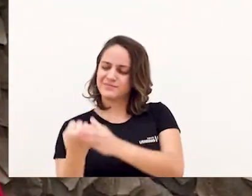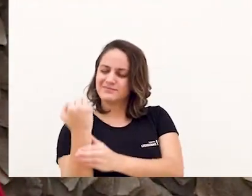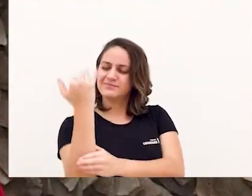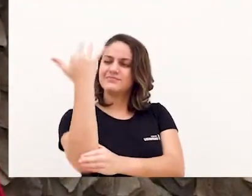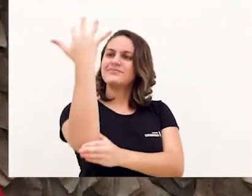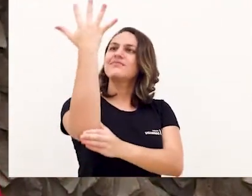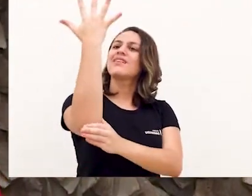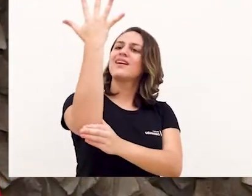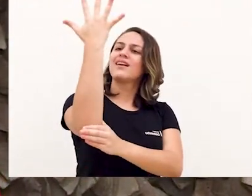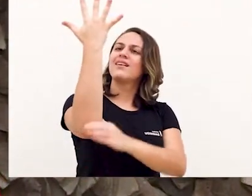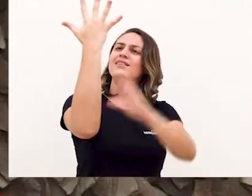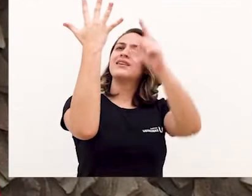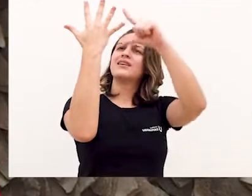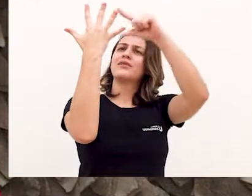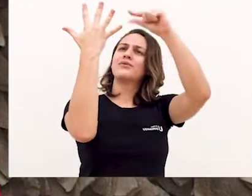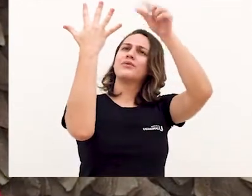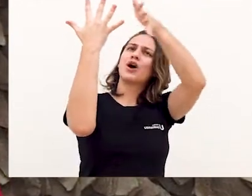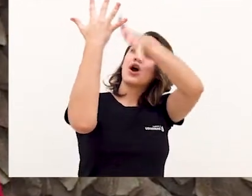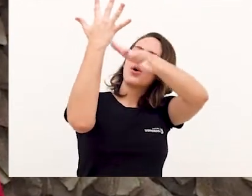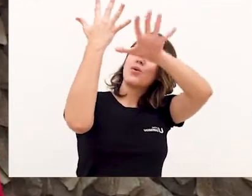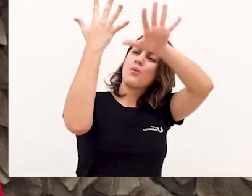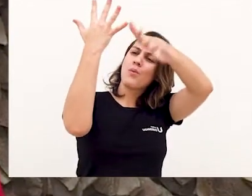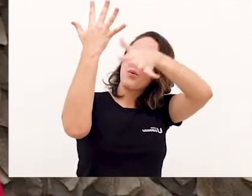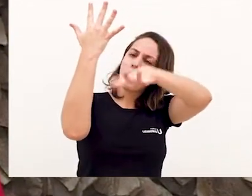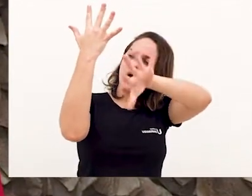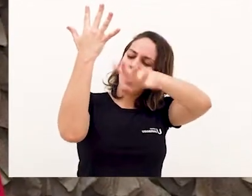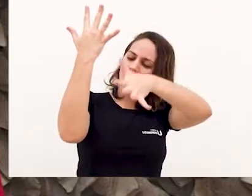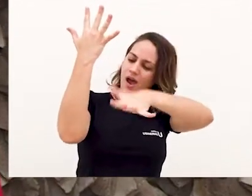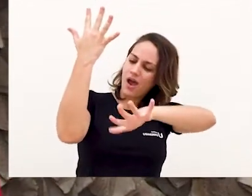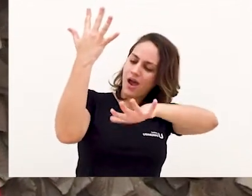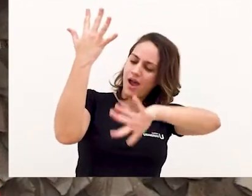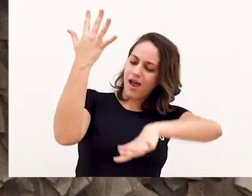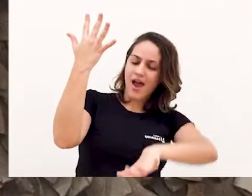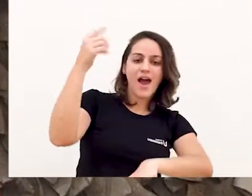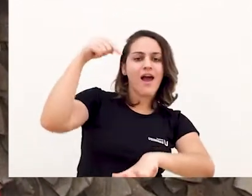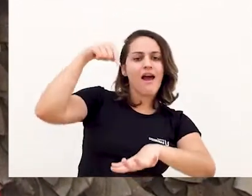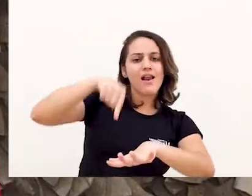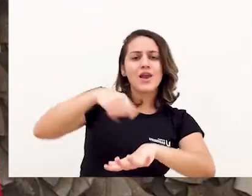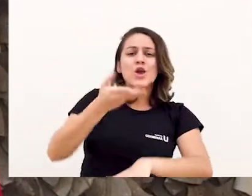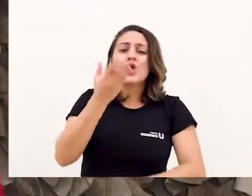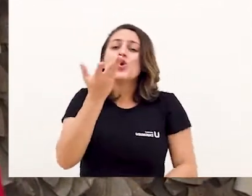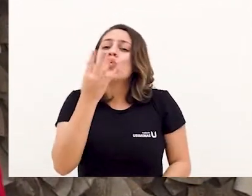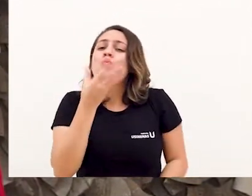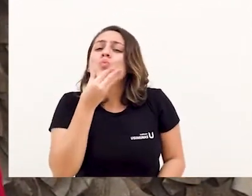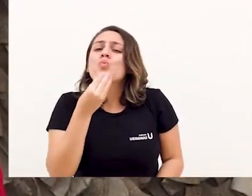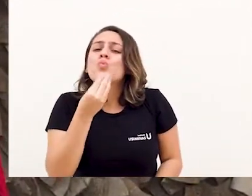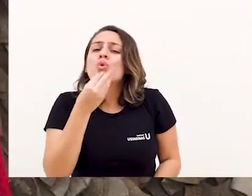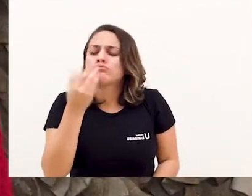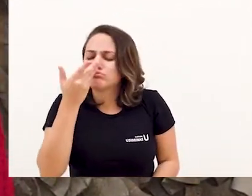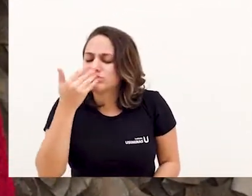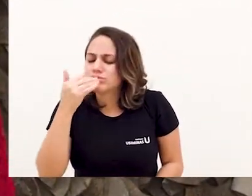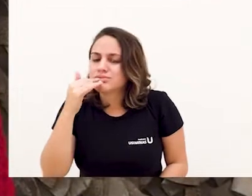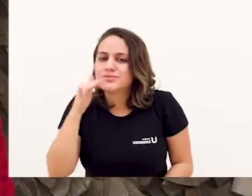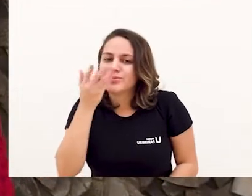caíram como chuva dourada sobre o menino que colhia flores para sua mãe.